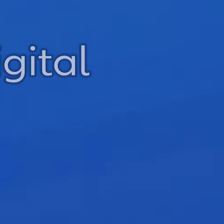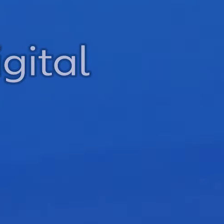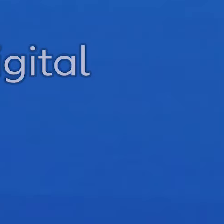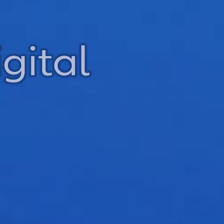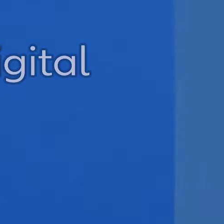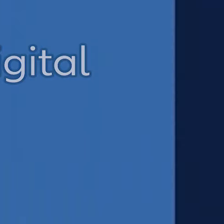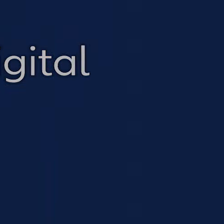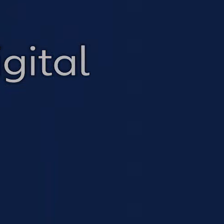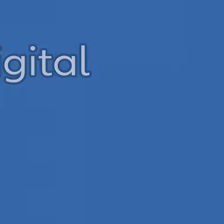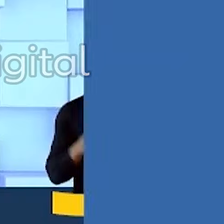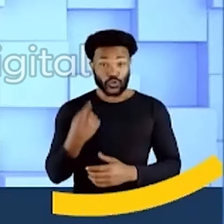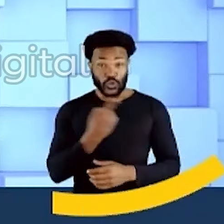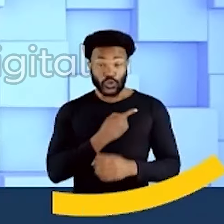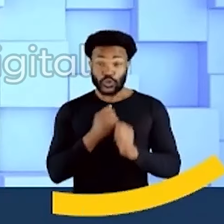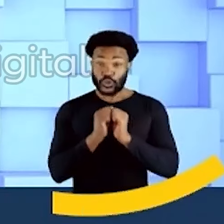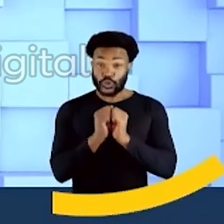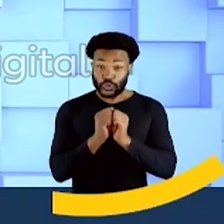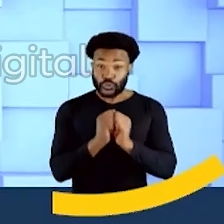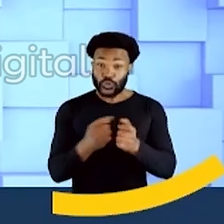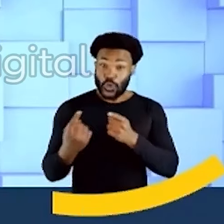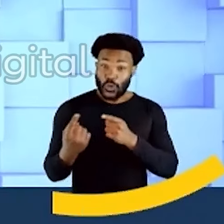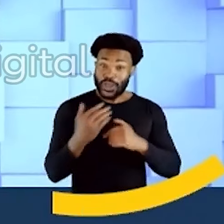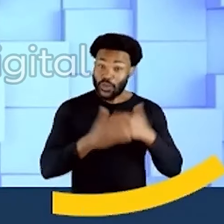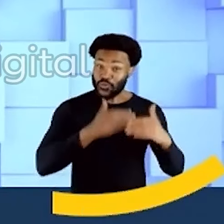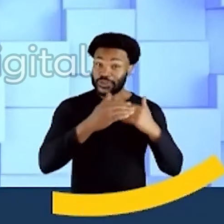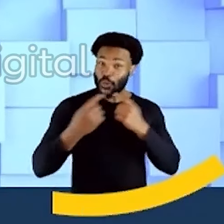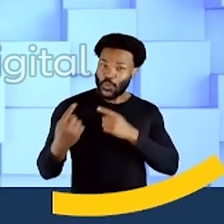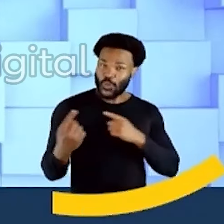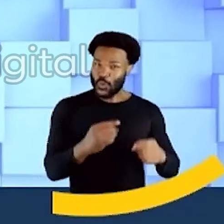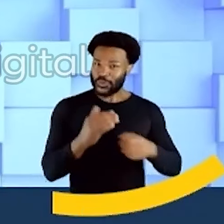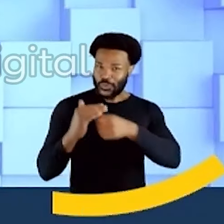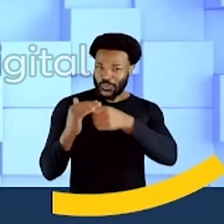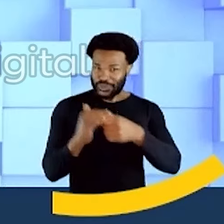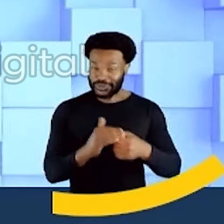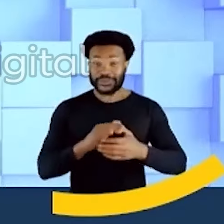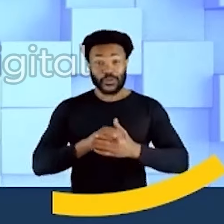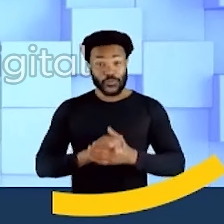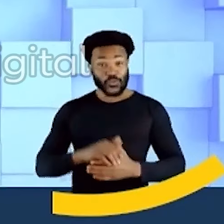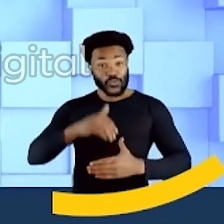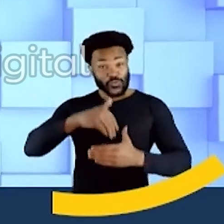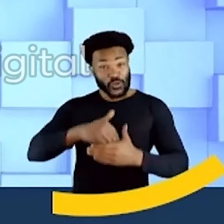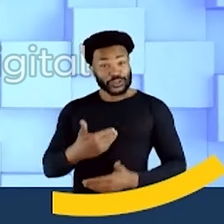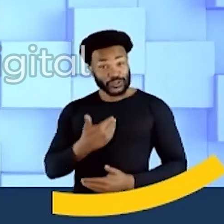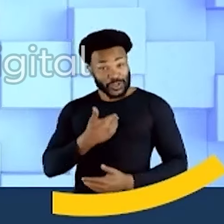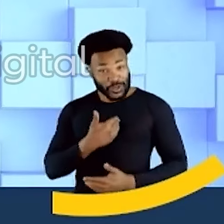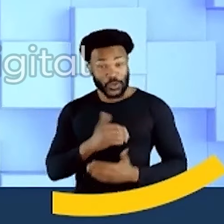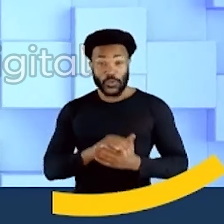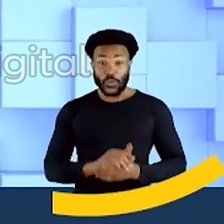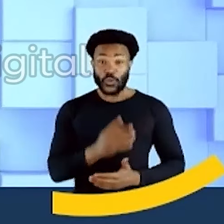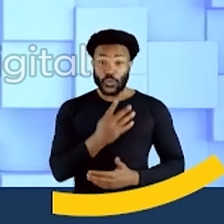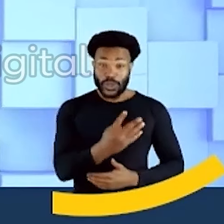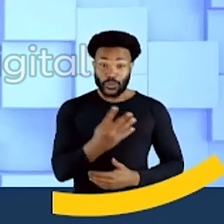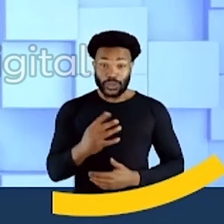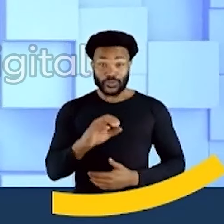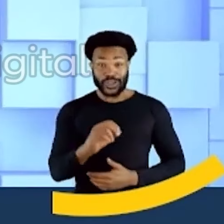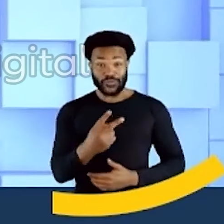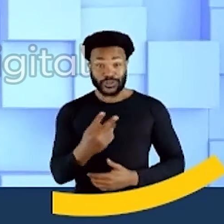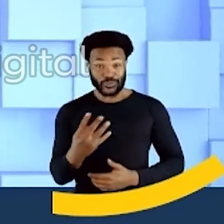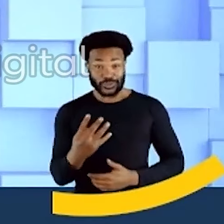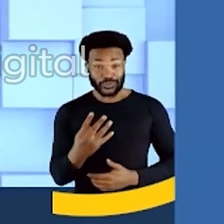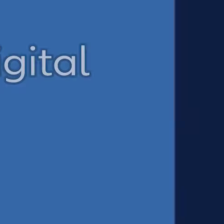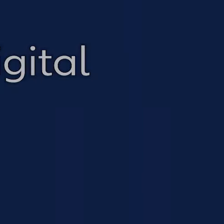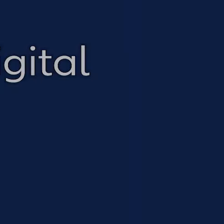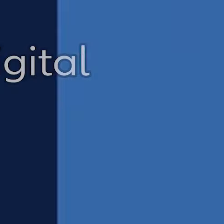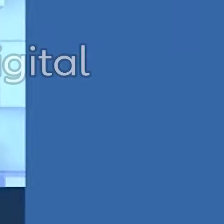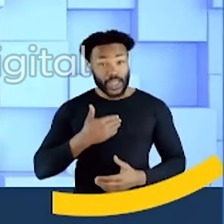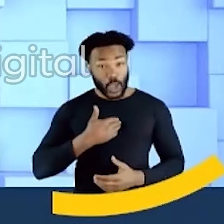União Brasil. Estamos juntas na evolução contra qualquer opressão. Vote Jaque Petrovic, 4-4-0-24.